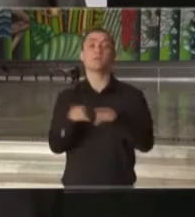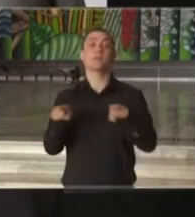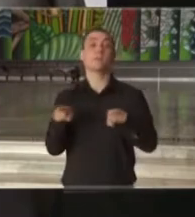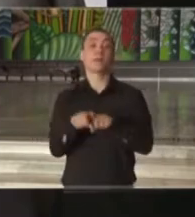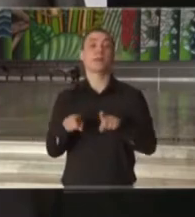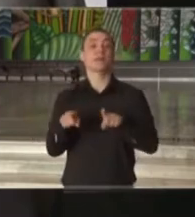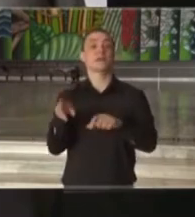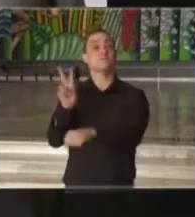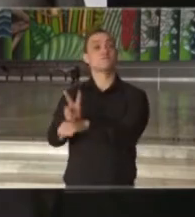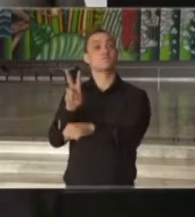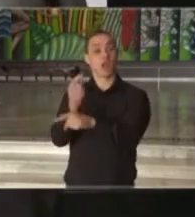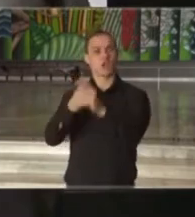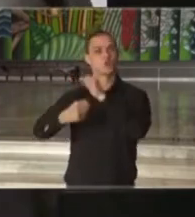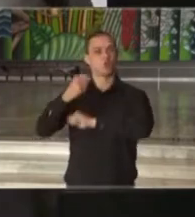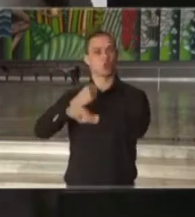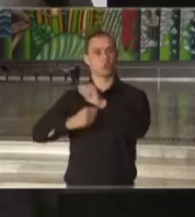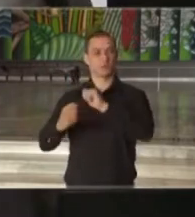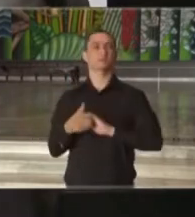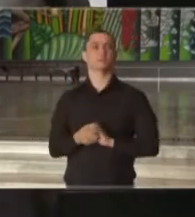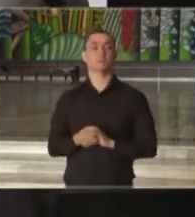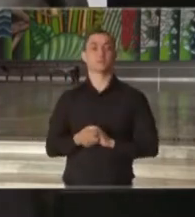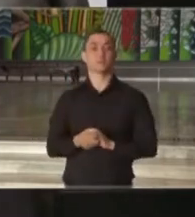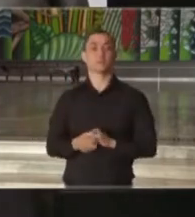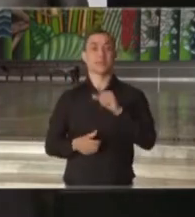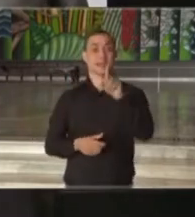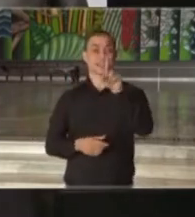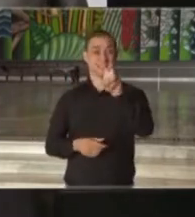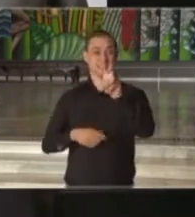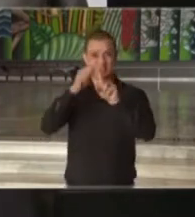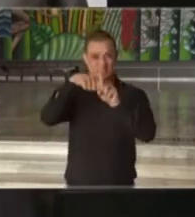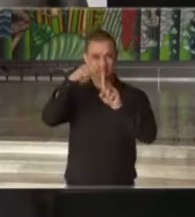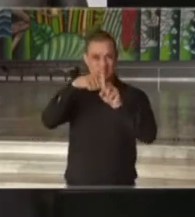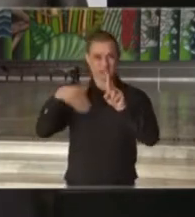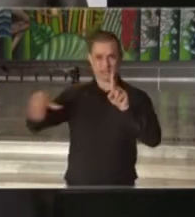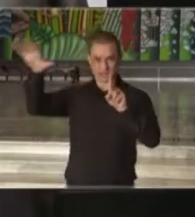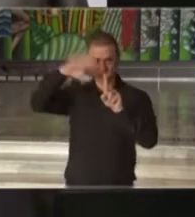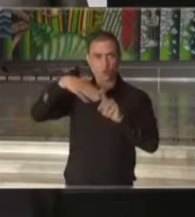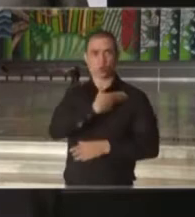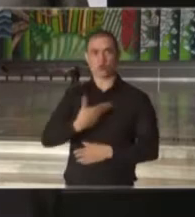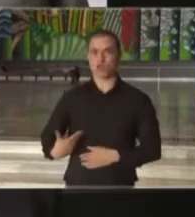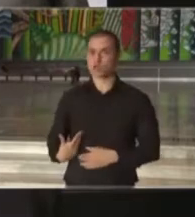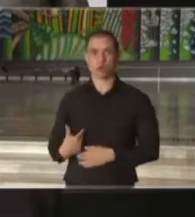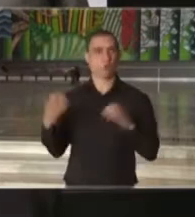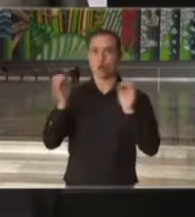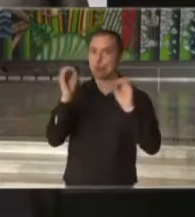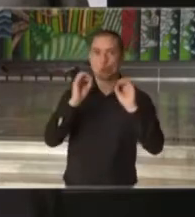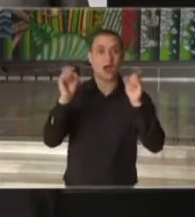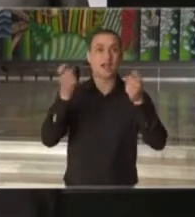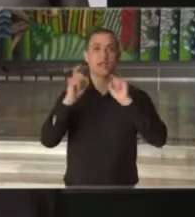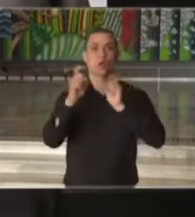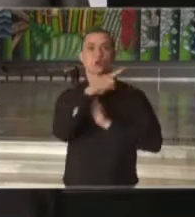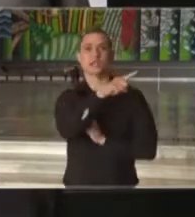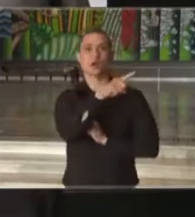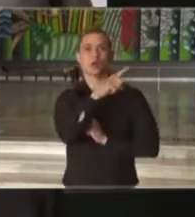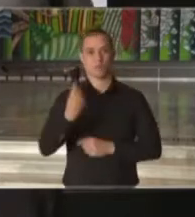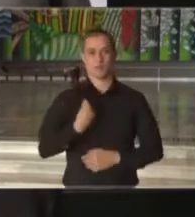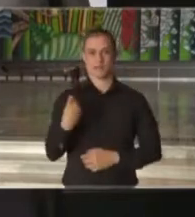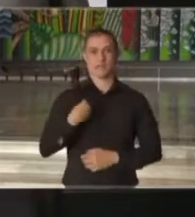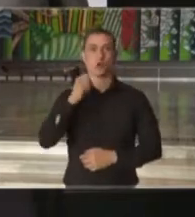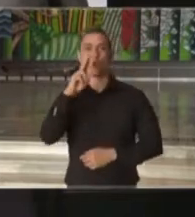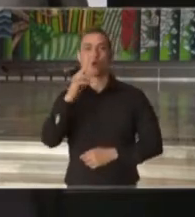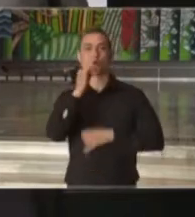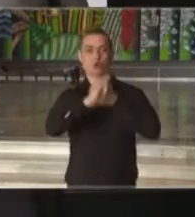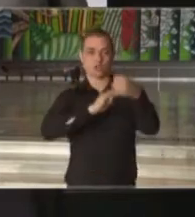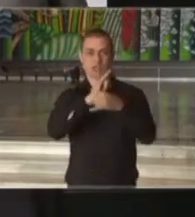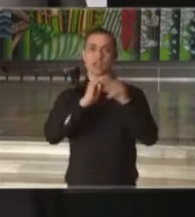a nossa economia. Há 15 meses que os governadores não têm nenhuma reunião, nem virtual, nem presencial com